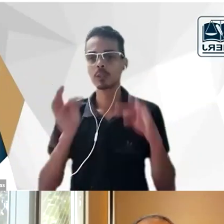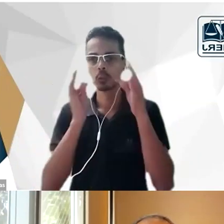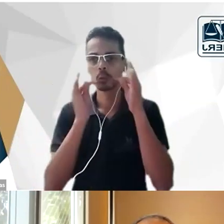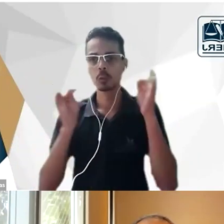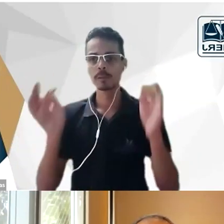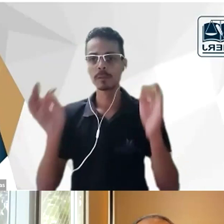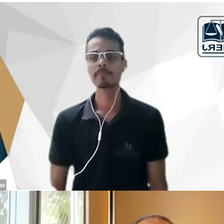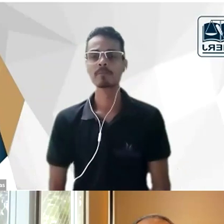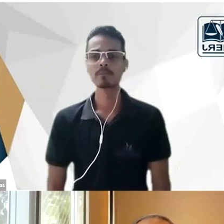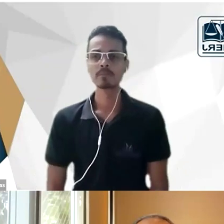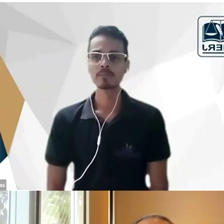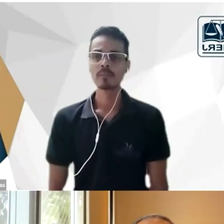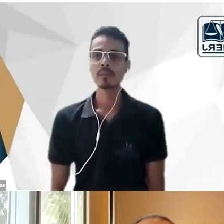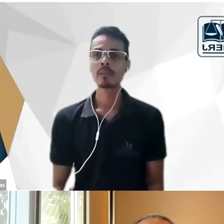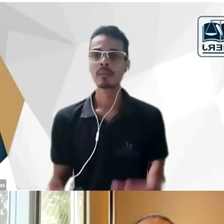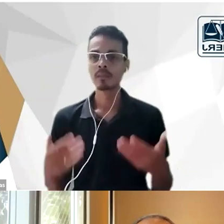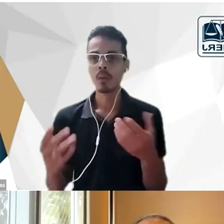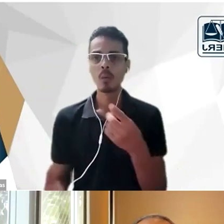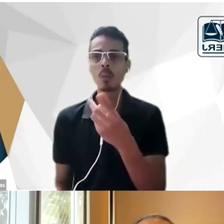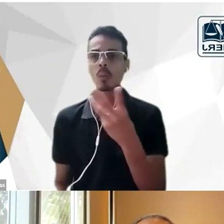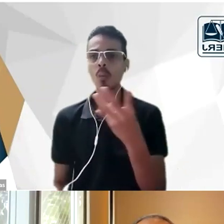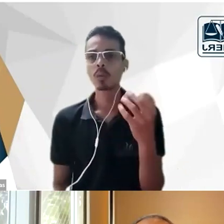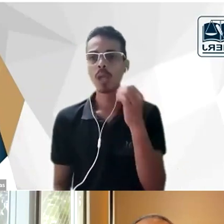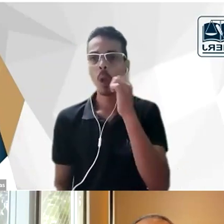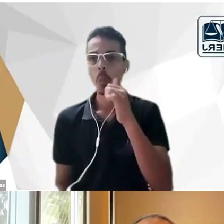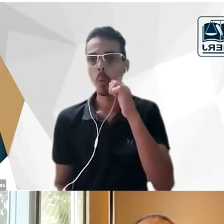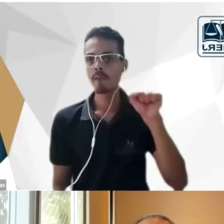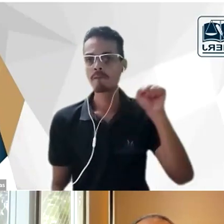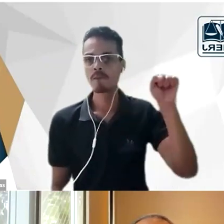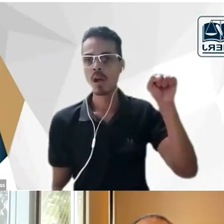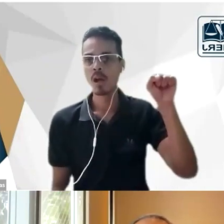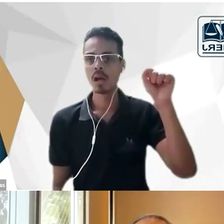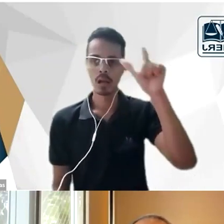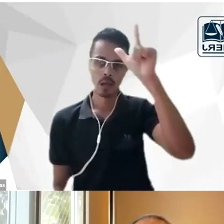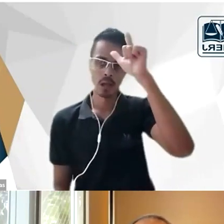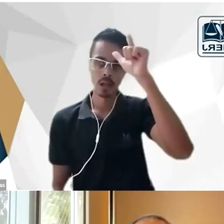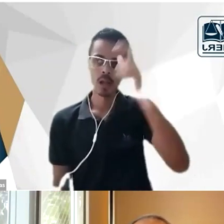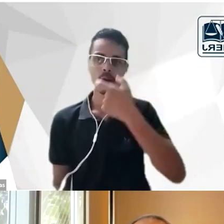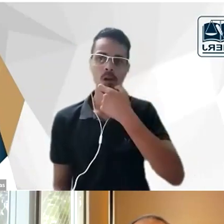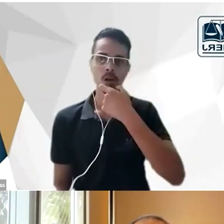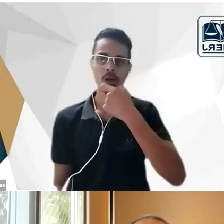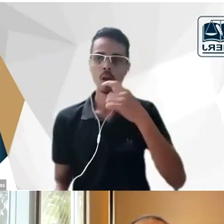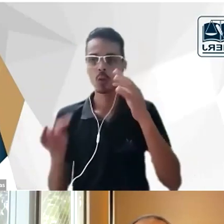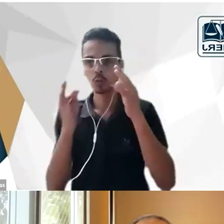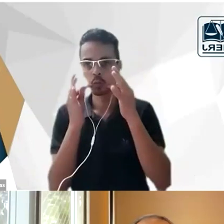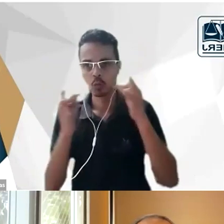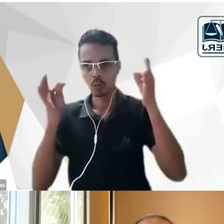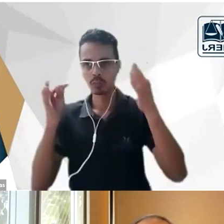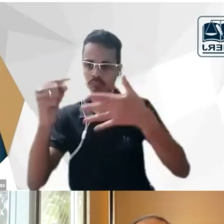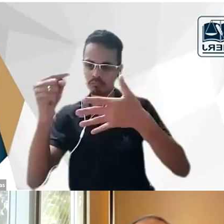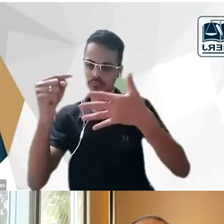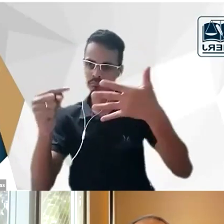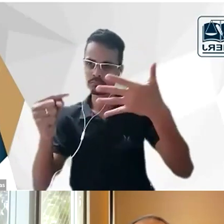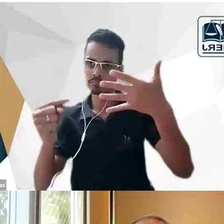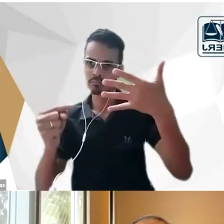registro que é impressionante o número de feministas alemães e ingleses citados por Tobias Tobias vai citar